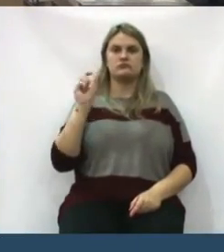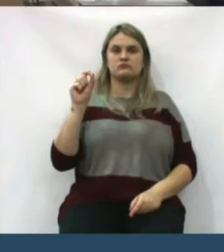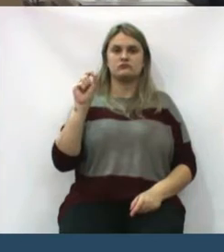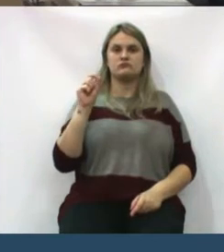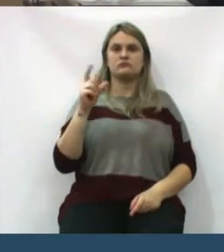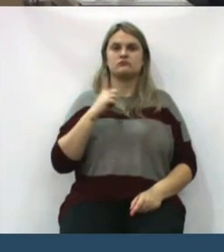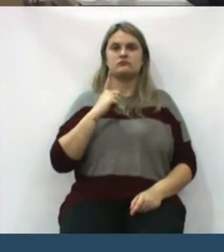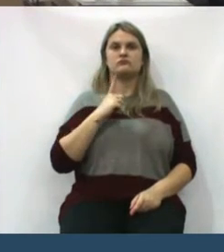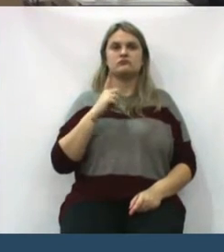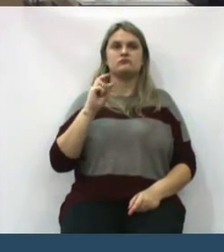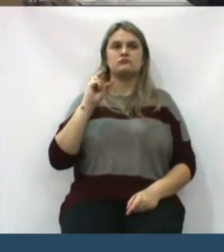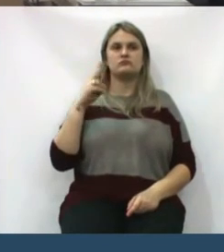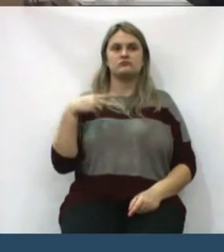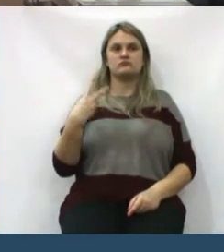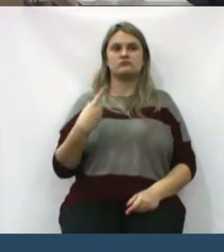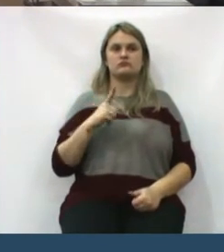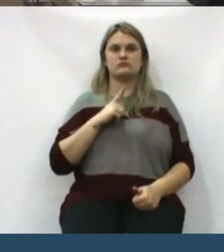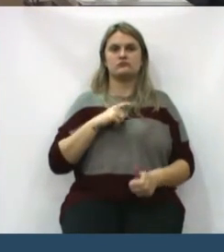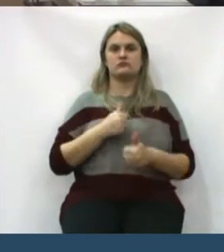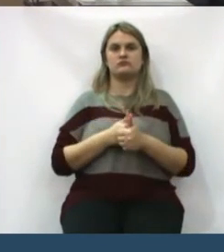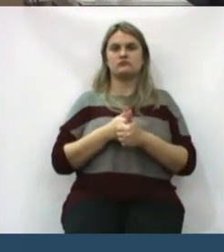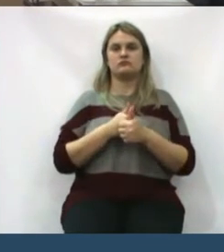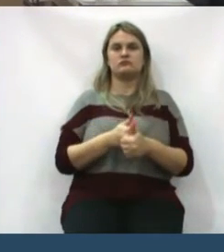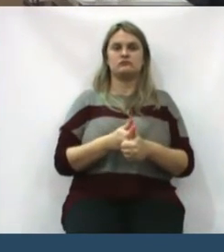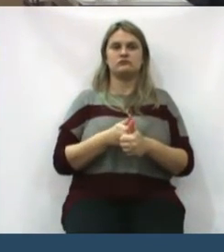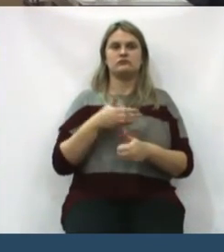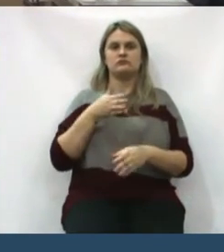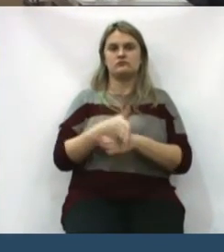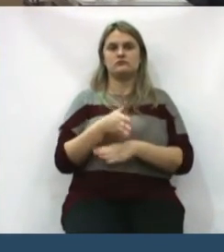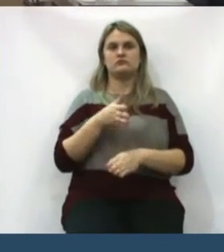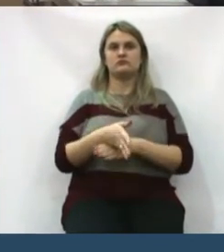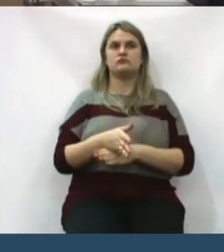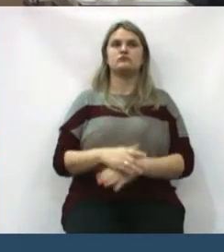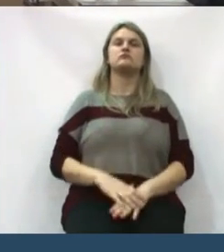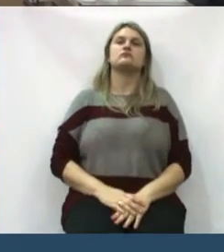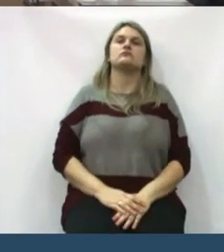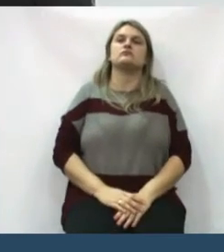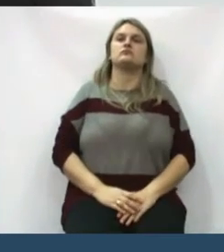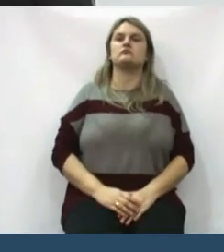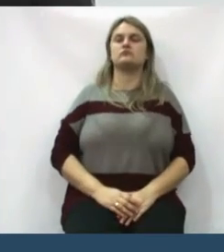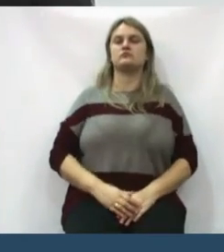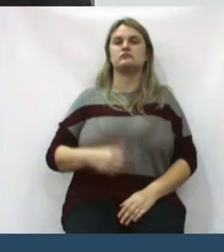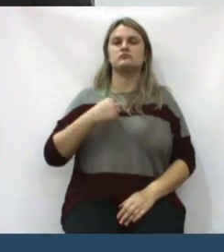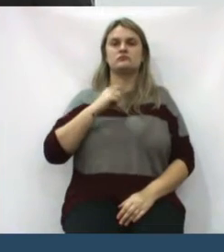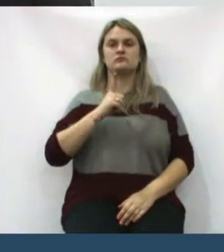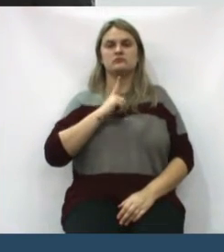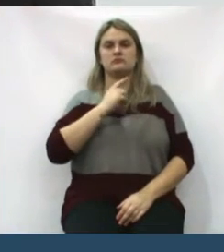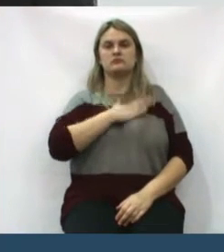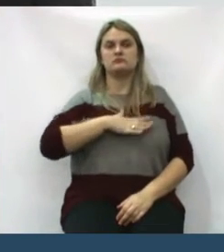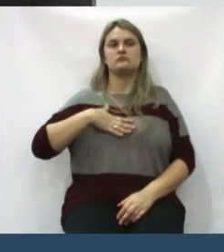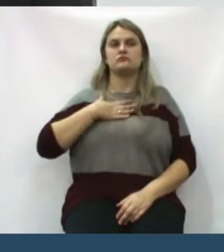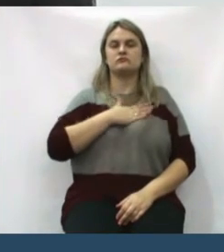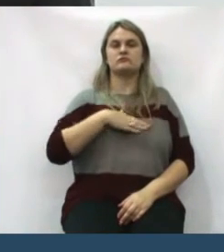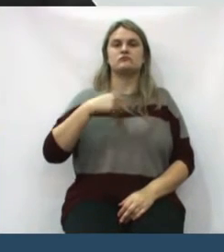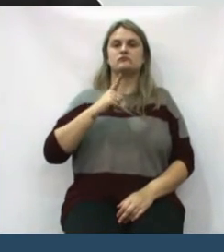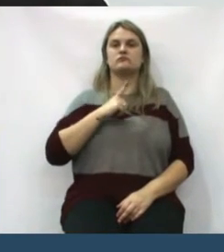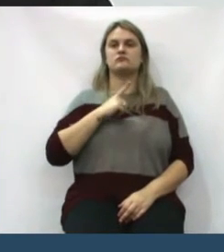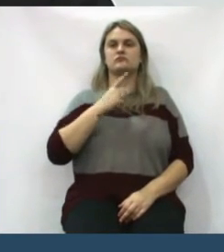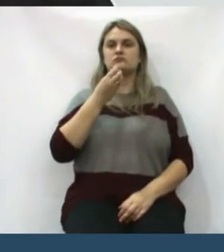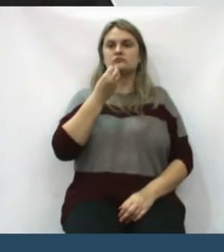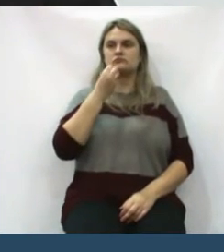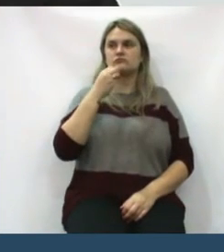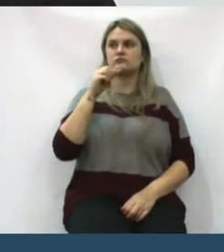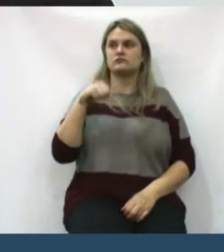-candidatos, aí a vereador que tem acompanhado praticamente todas as reuniões. É uma satisfação muito grande tê-los aqui.